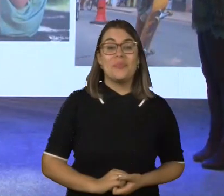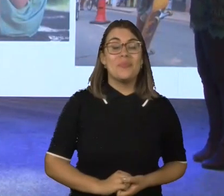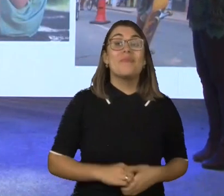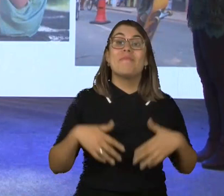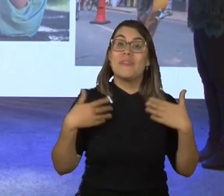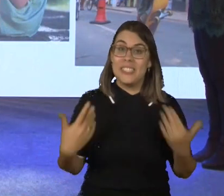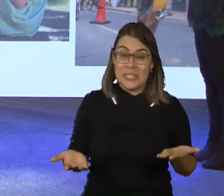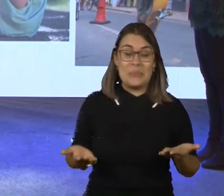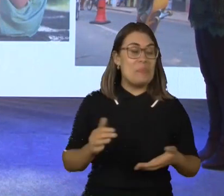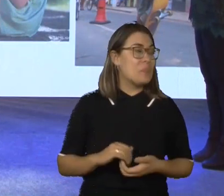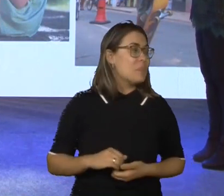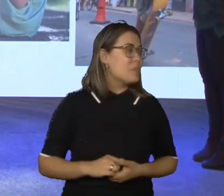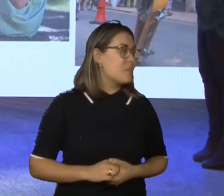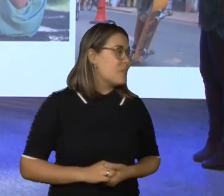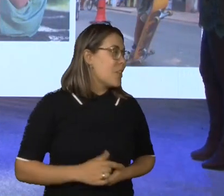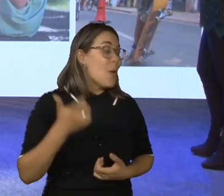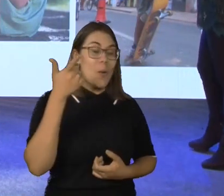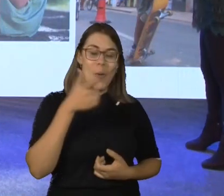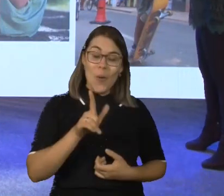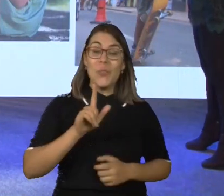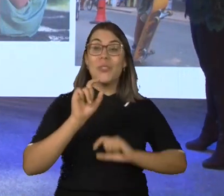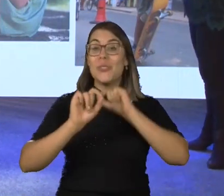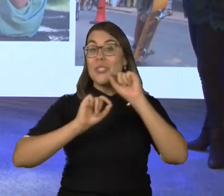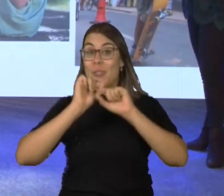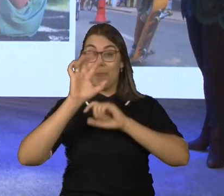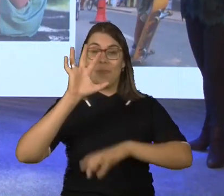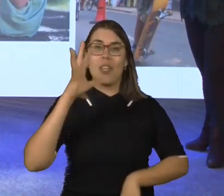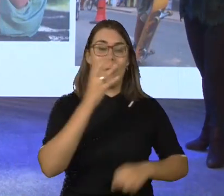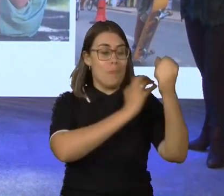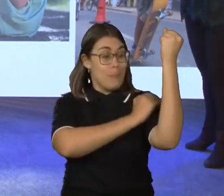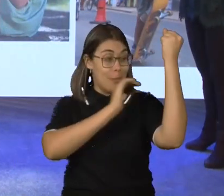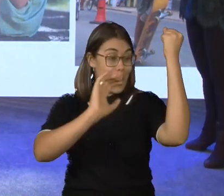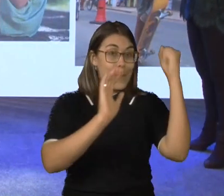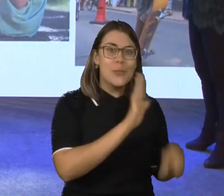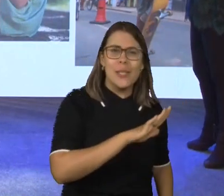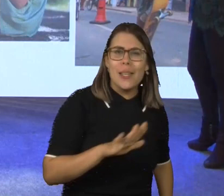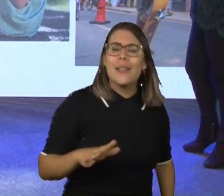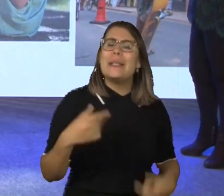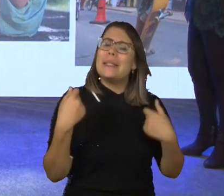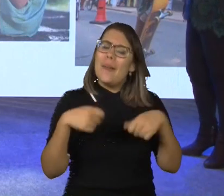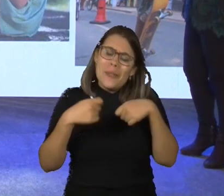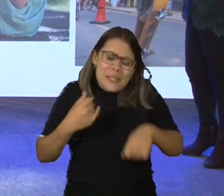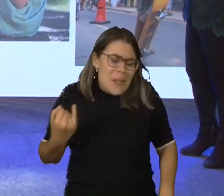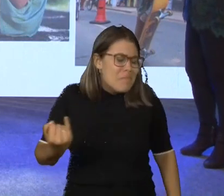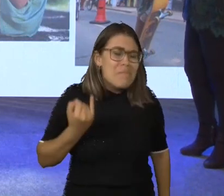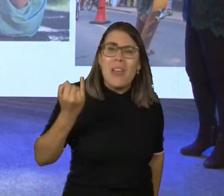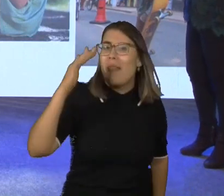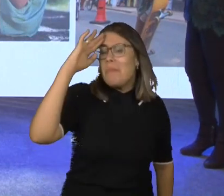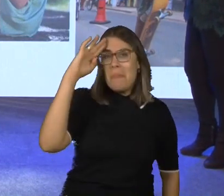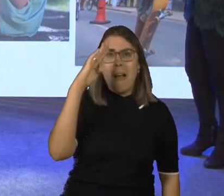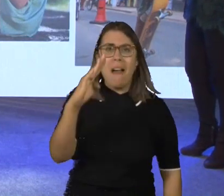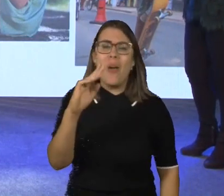a outra consequência do empoderamento das crianças, e que é extremamente importante,